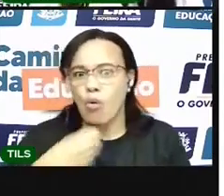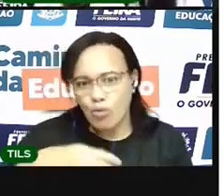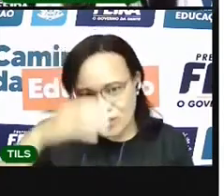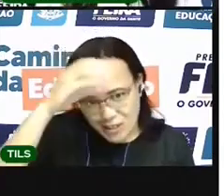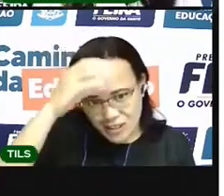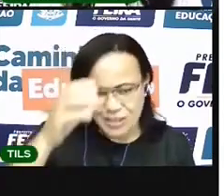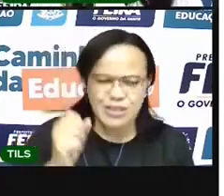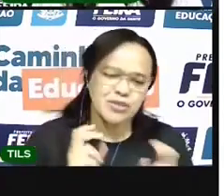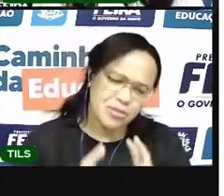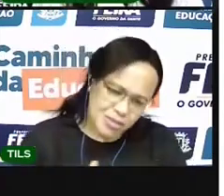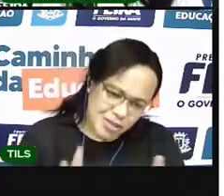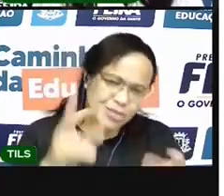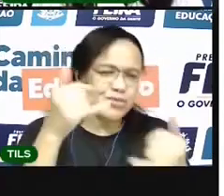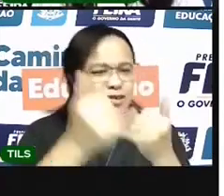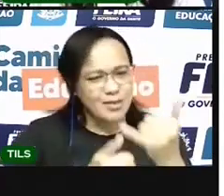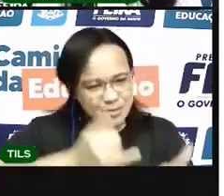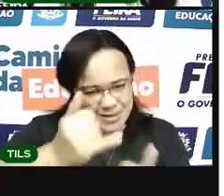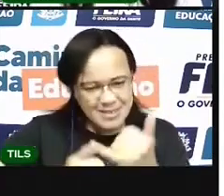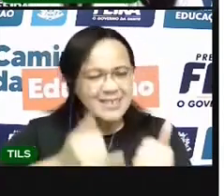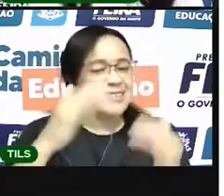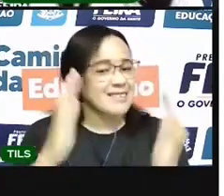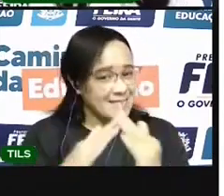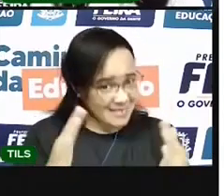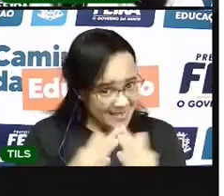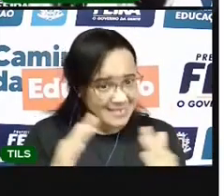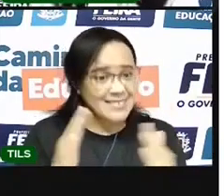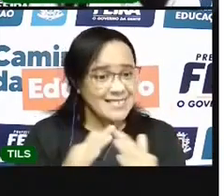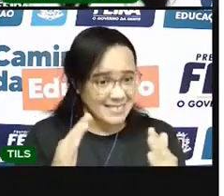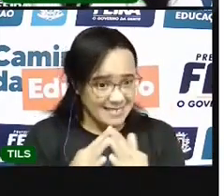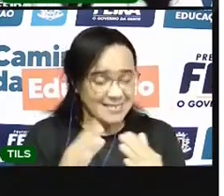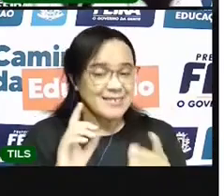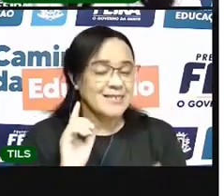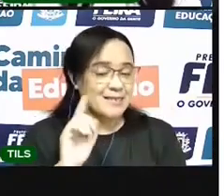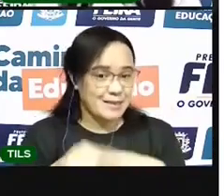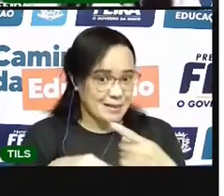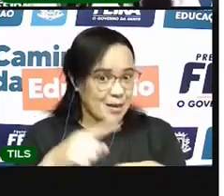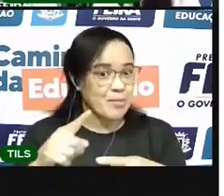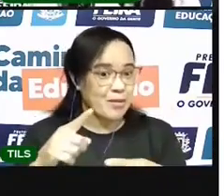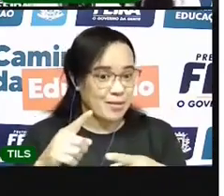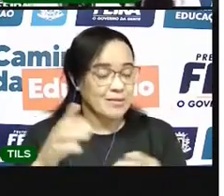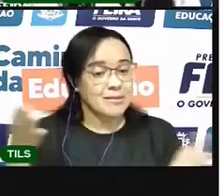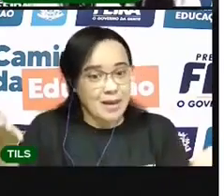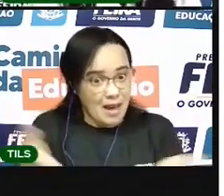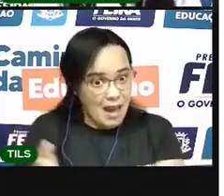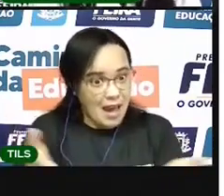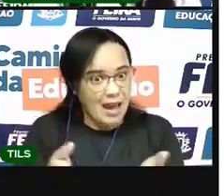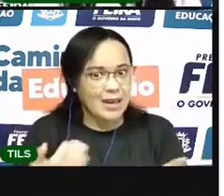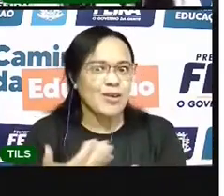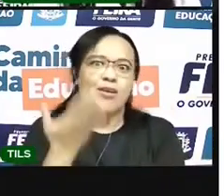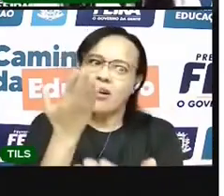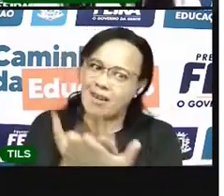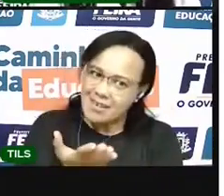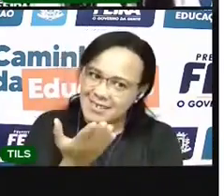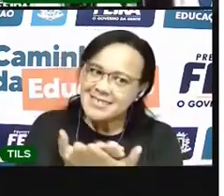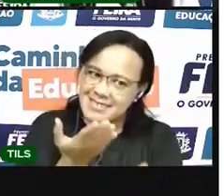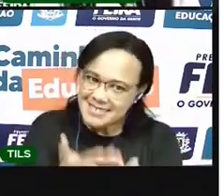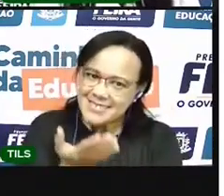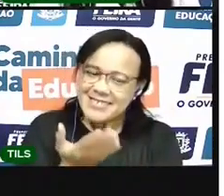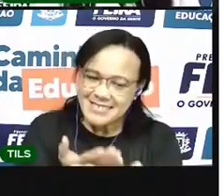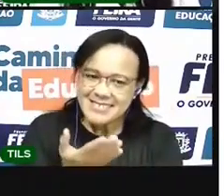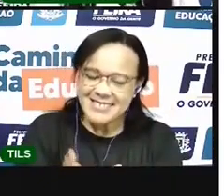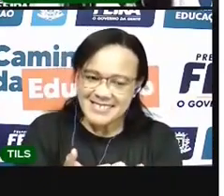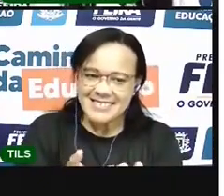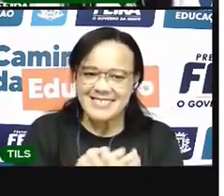Pode continuar a brincadeira aí. Em outro momento. Porque agora a gente vai voltar aqui pra aula. E vai